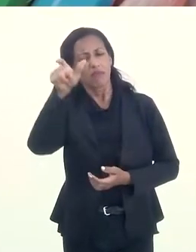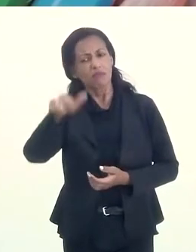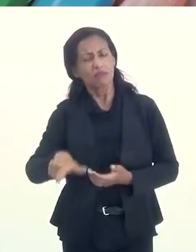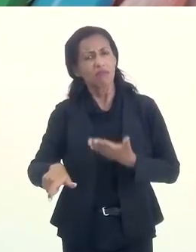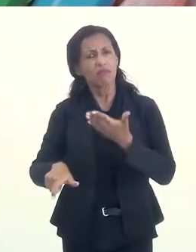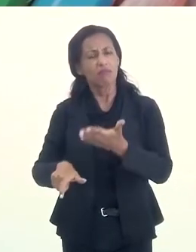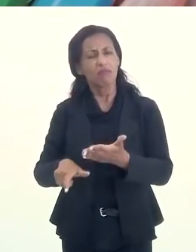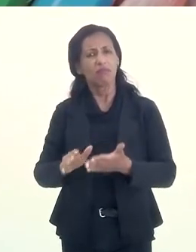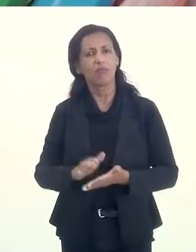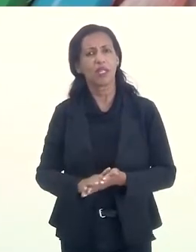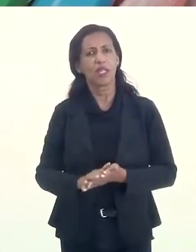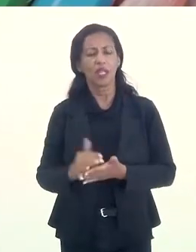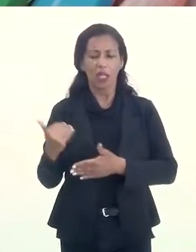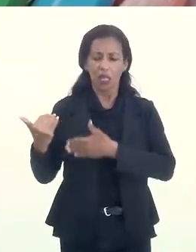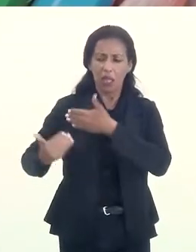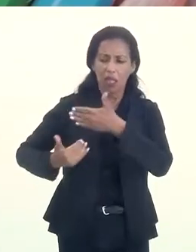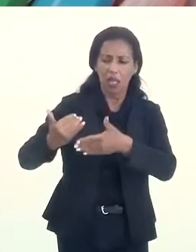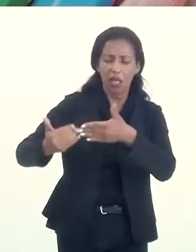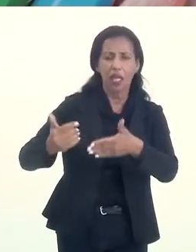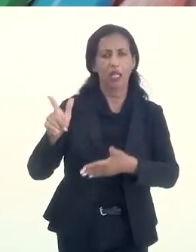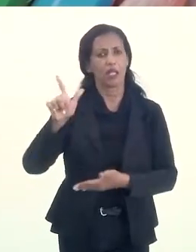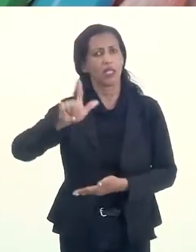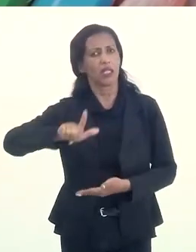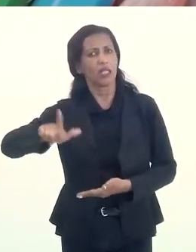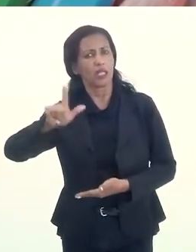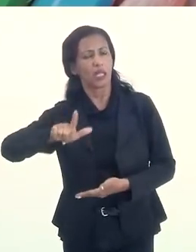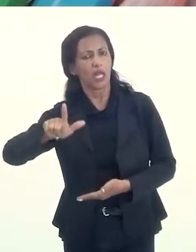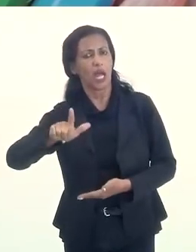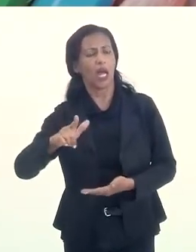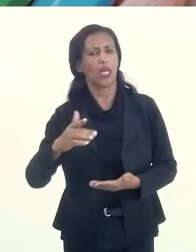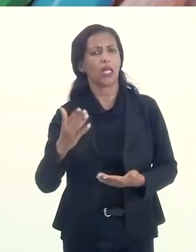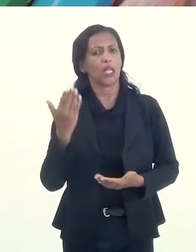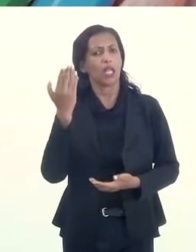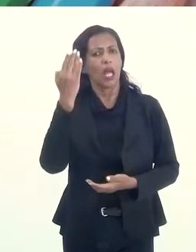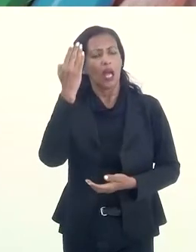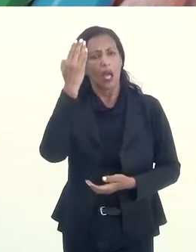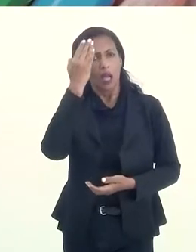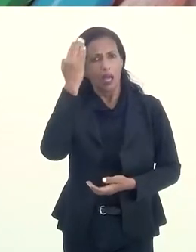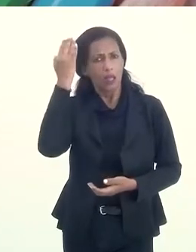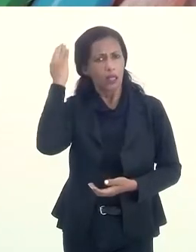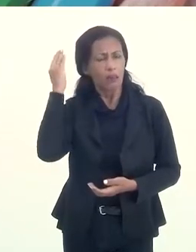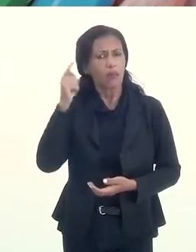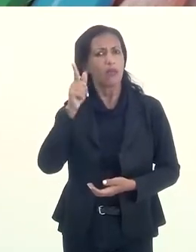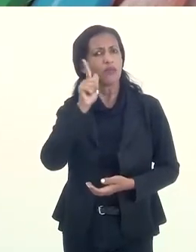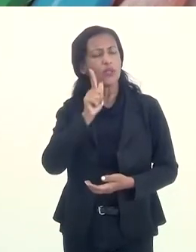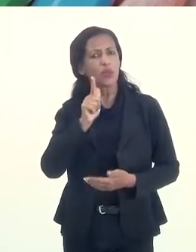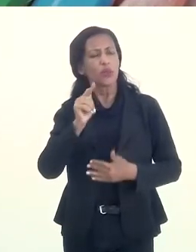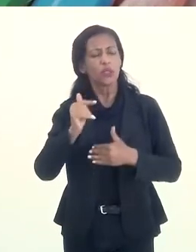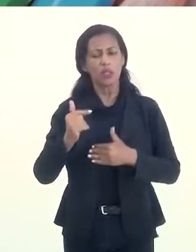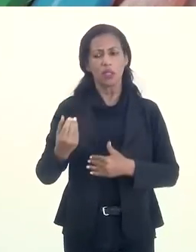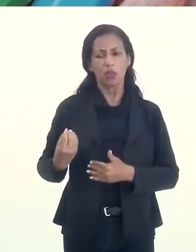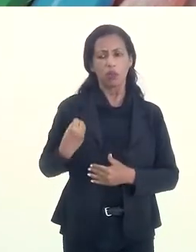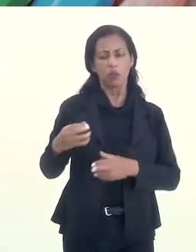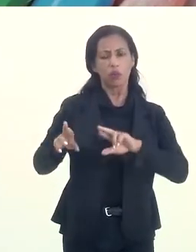você foi alguém que, na carreira literária, na carreira acadêmica, conseguiu uma projeção,